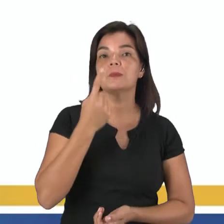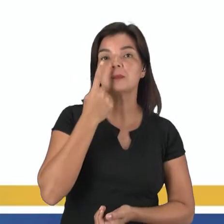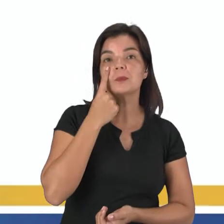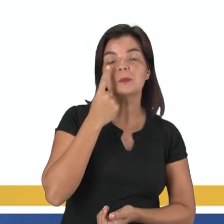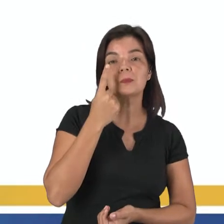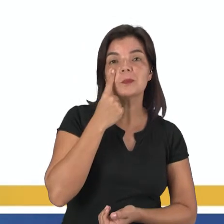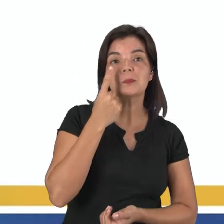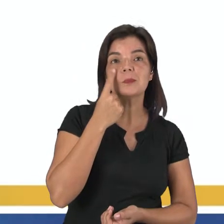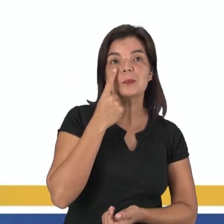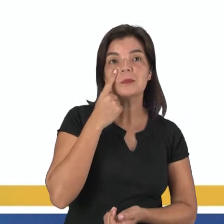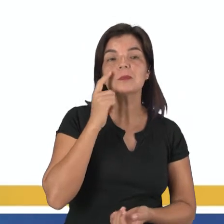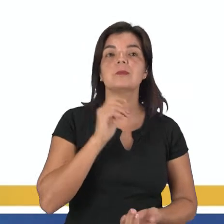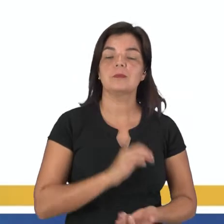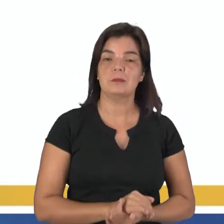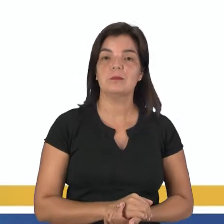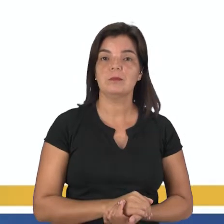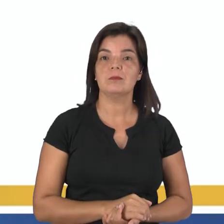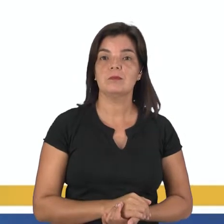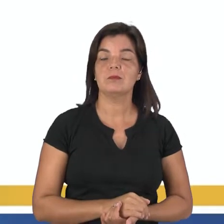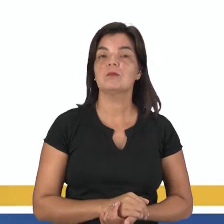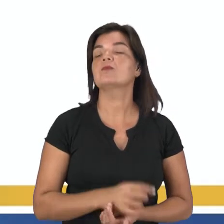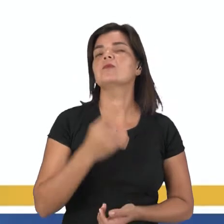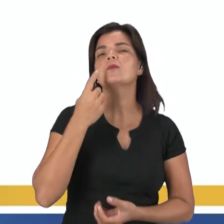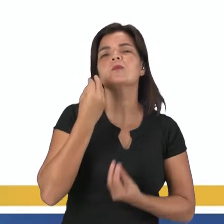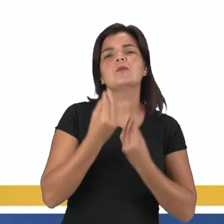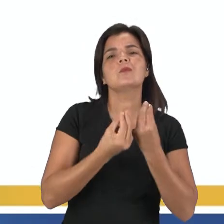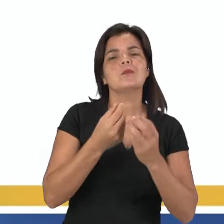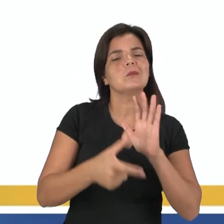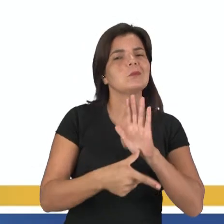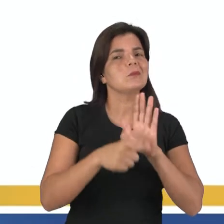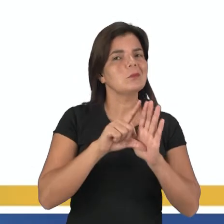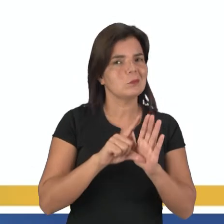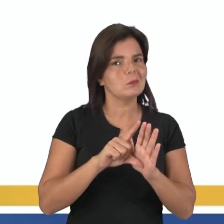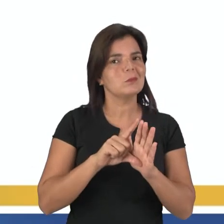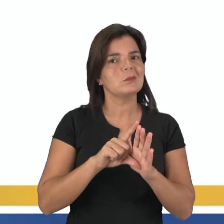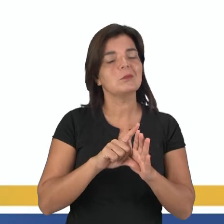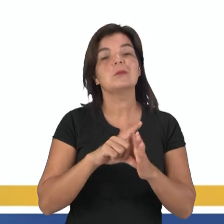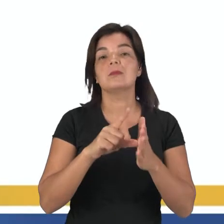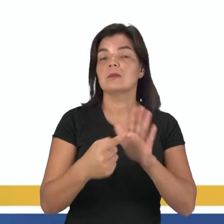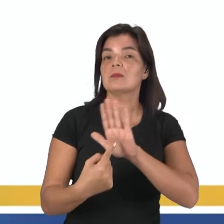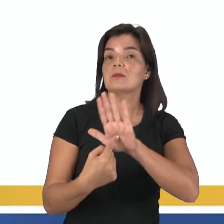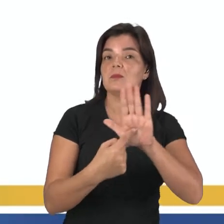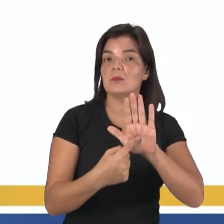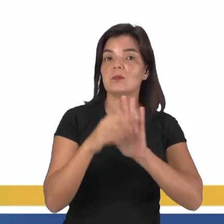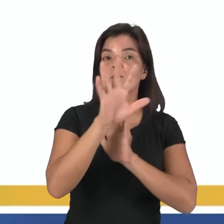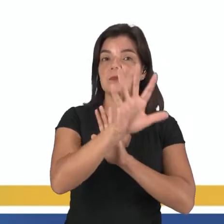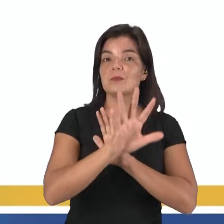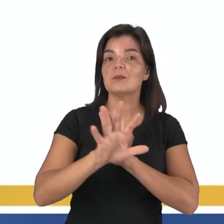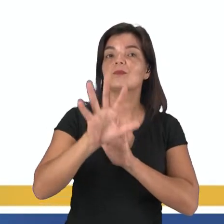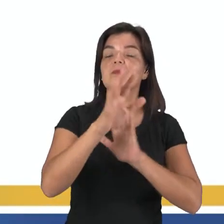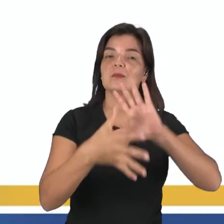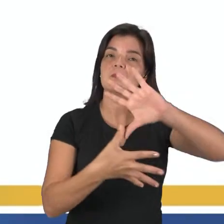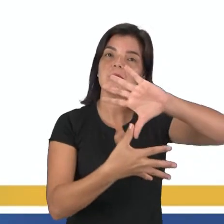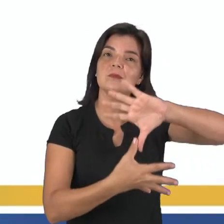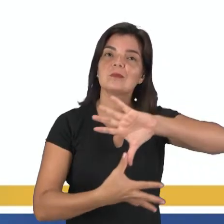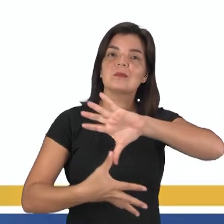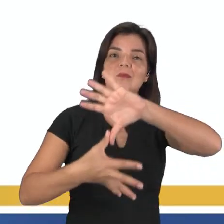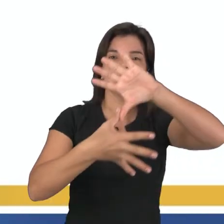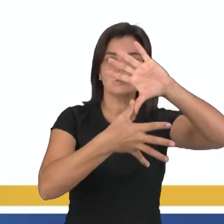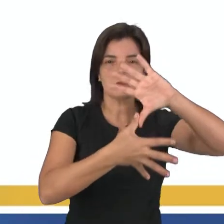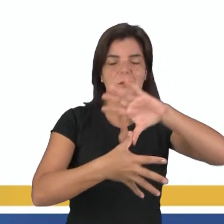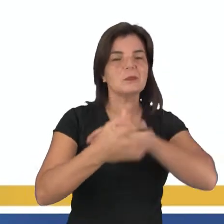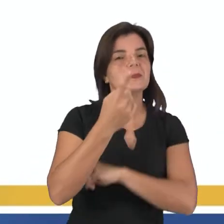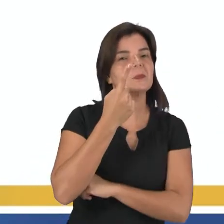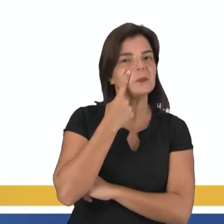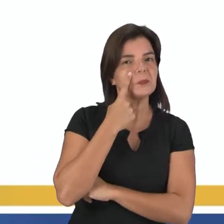algumas séries históricas. Mas antes de começar, mostrei esse mapa para vocês. Deem uma olhada